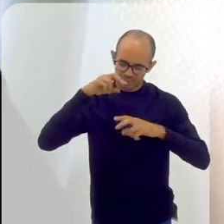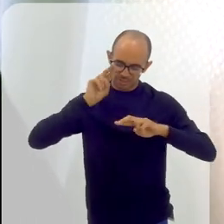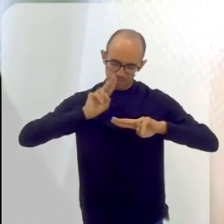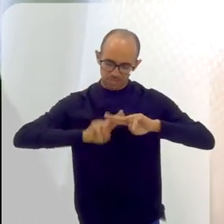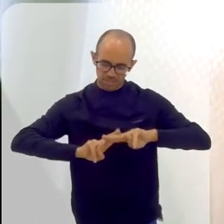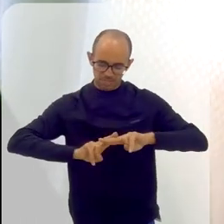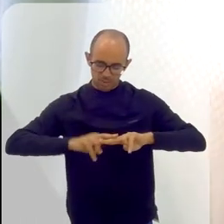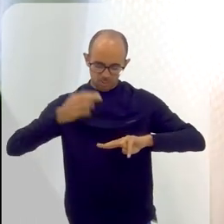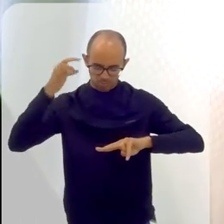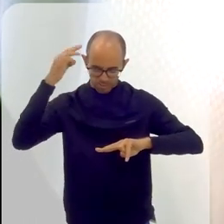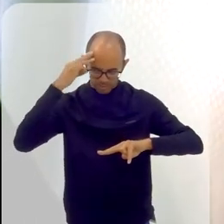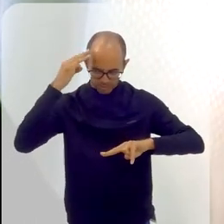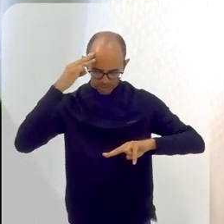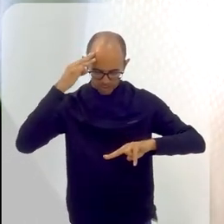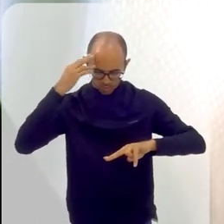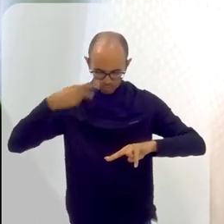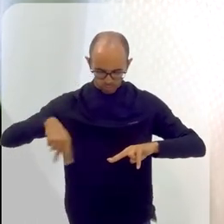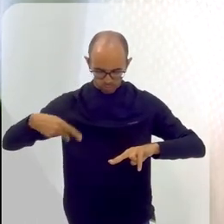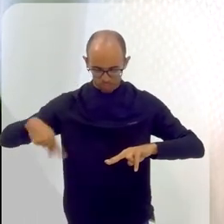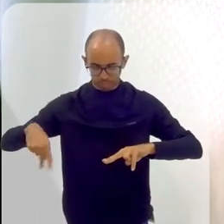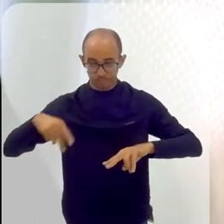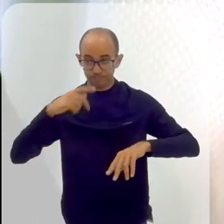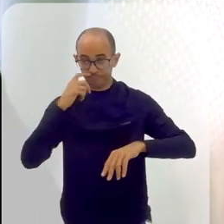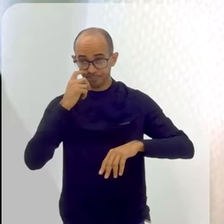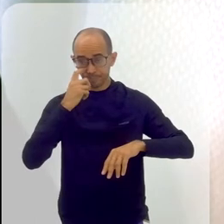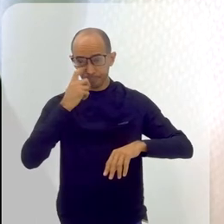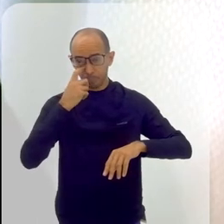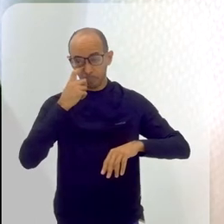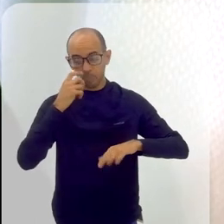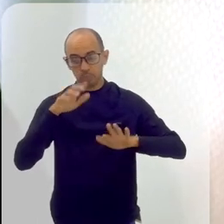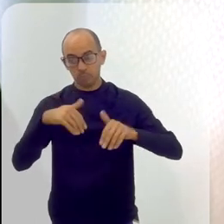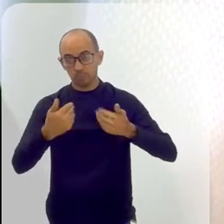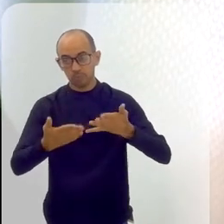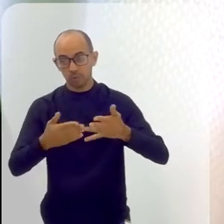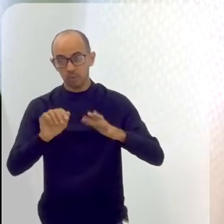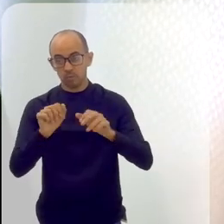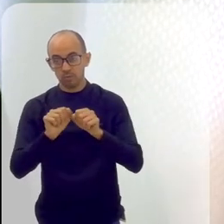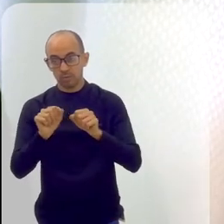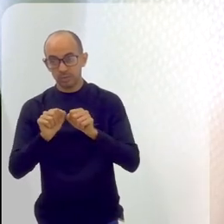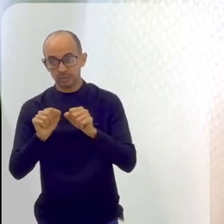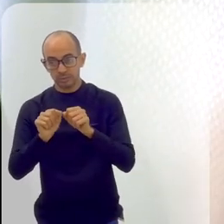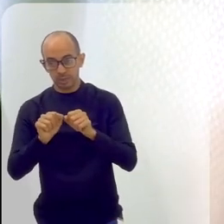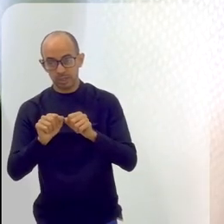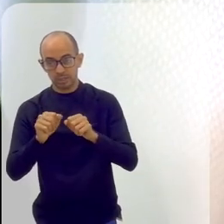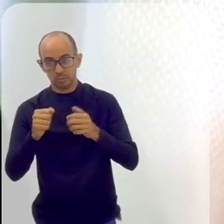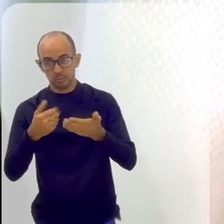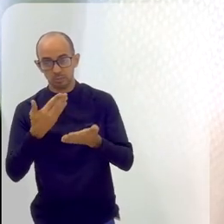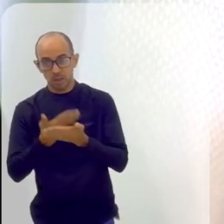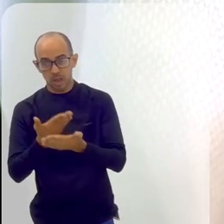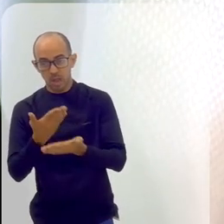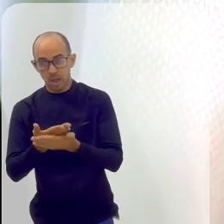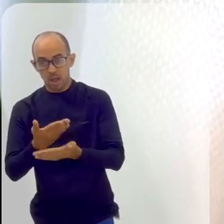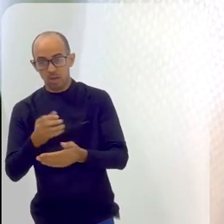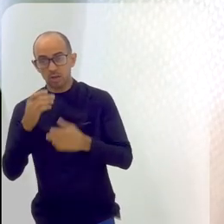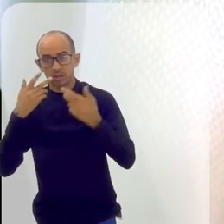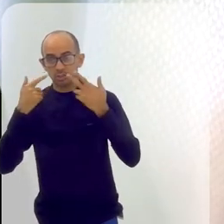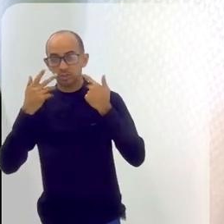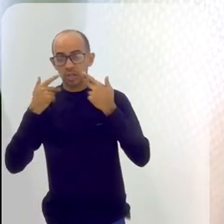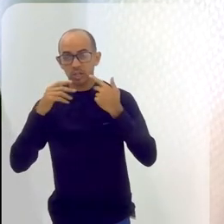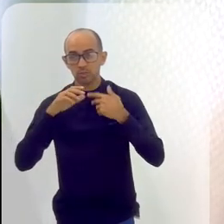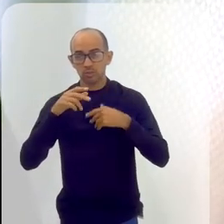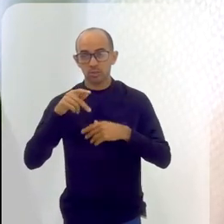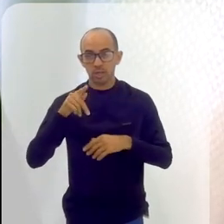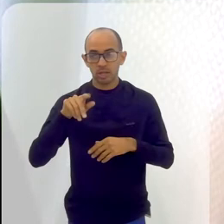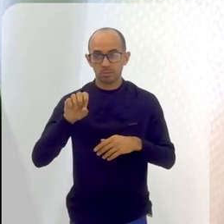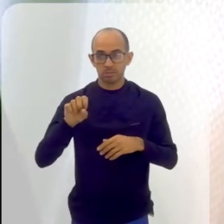mental que esse usuário está tendo. Então, fazer aula de teatro uma vez por semana dentro do CAPES, eu